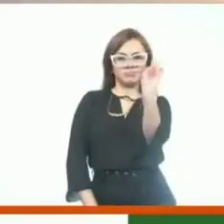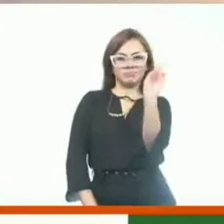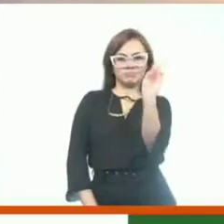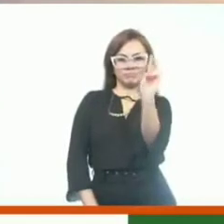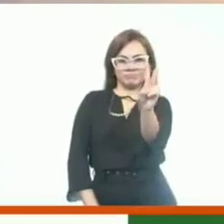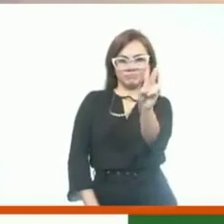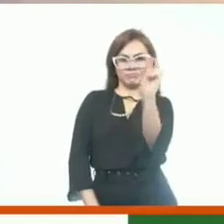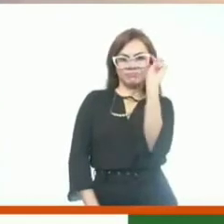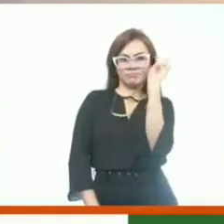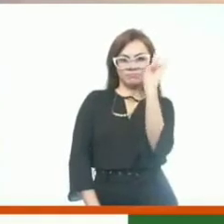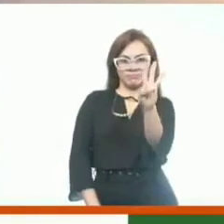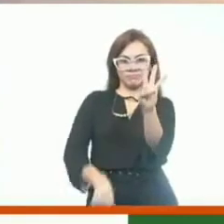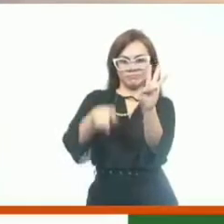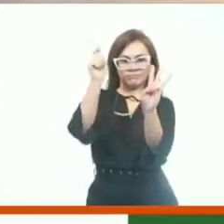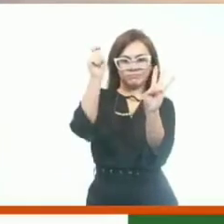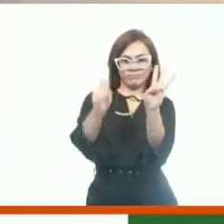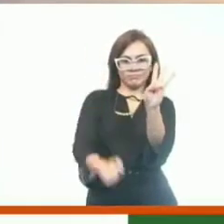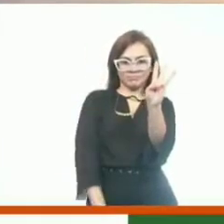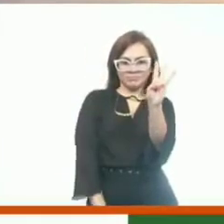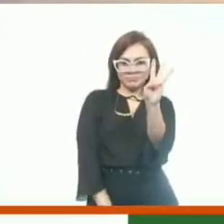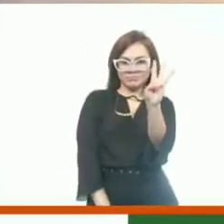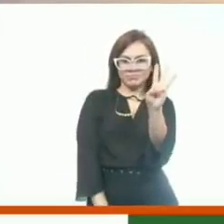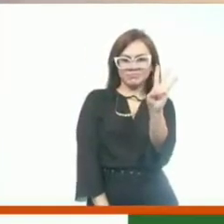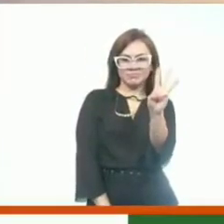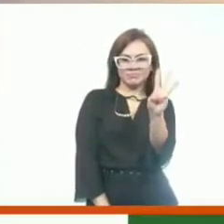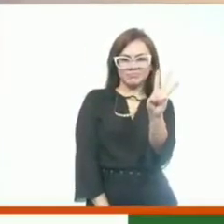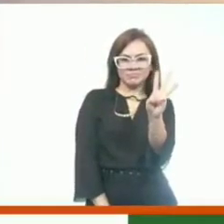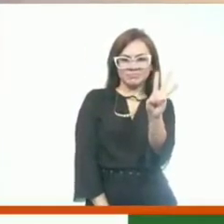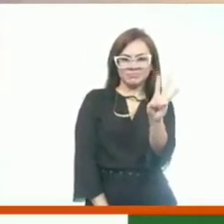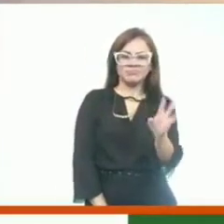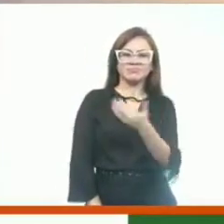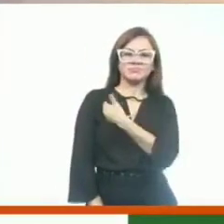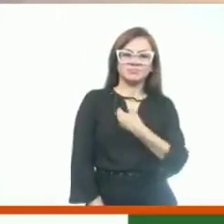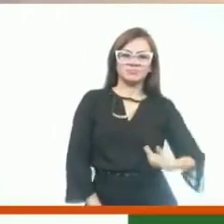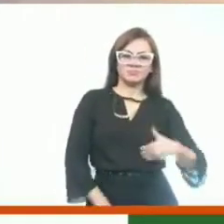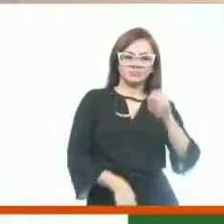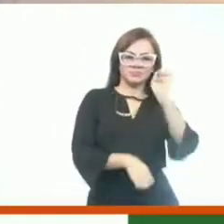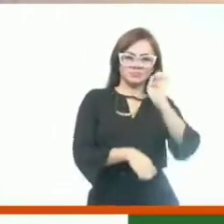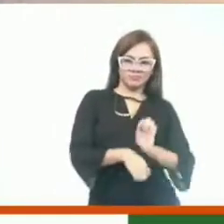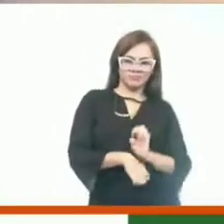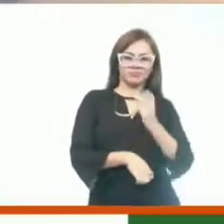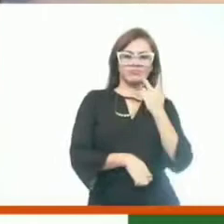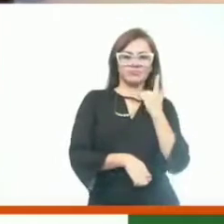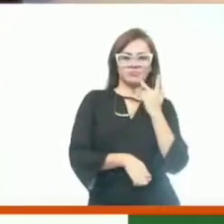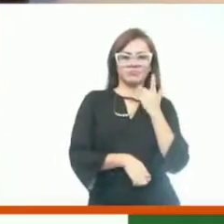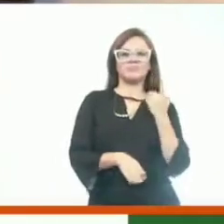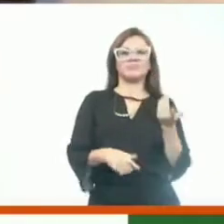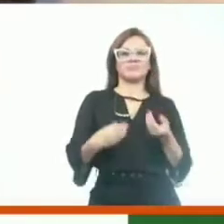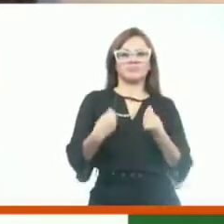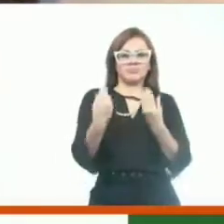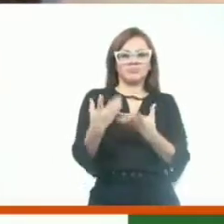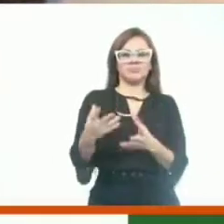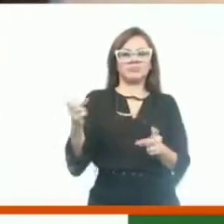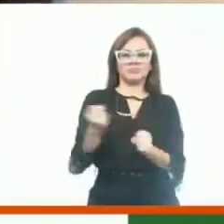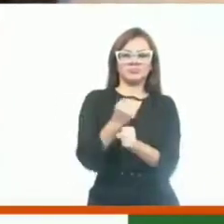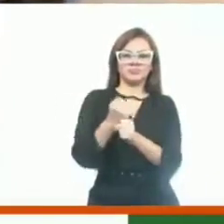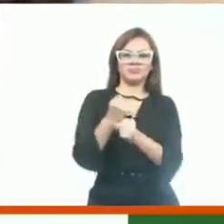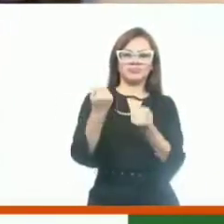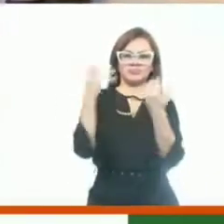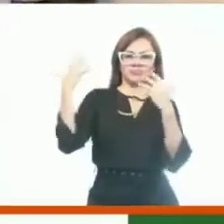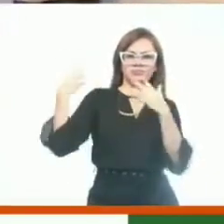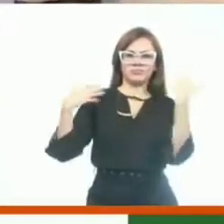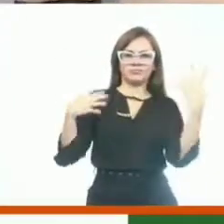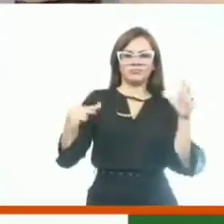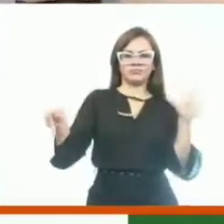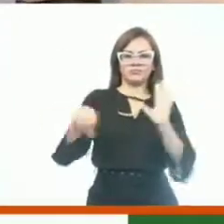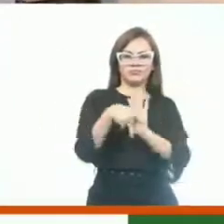dois, três. Pode baixar. Governo do Estado do Ceará. Entrega da urbanização da Praia de